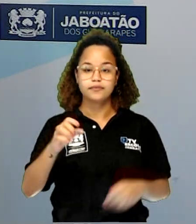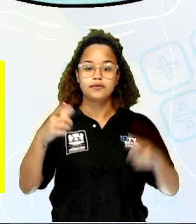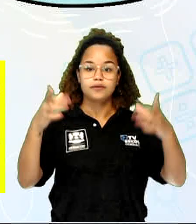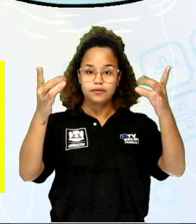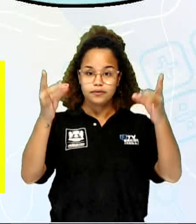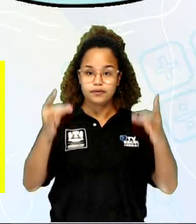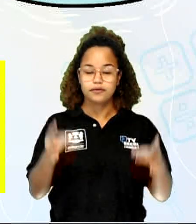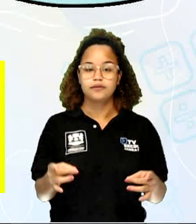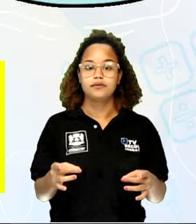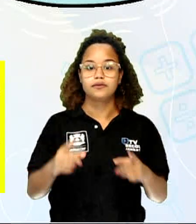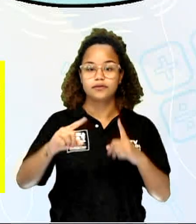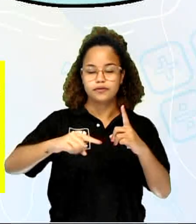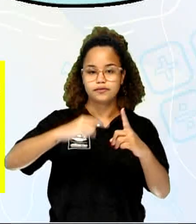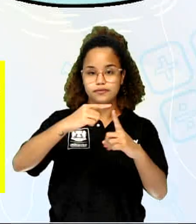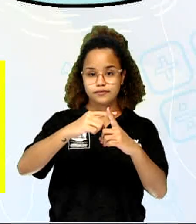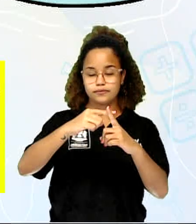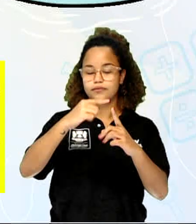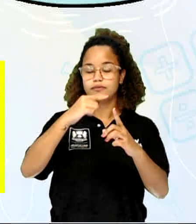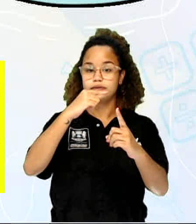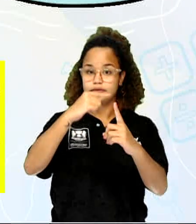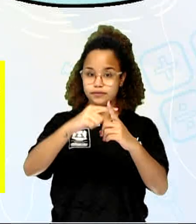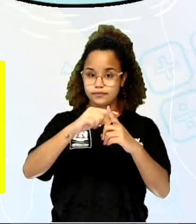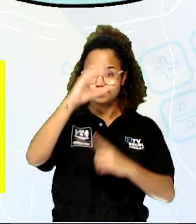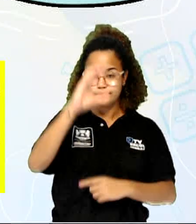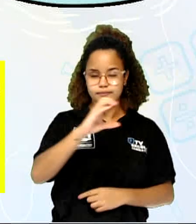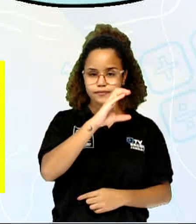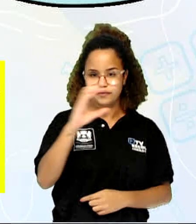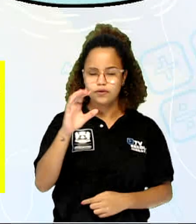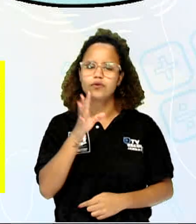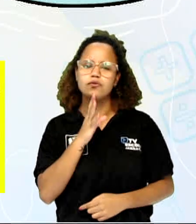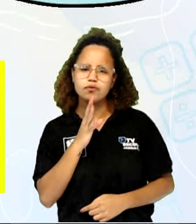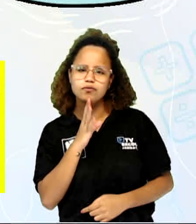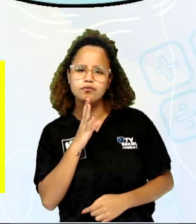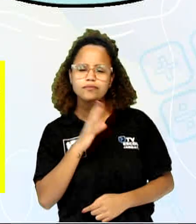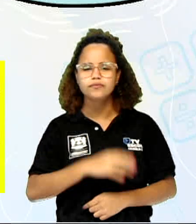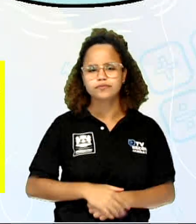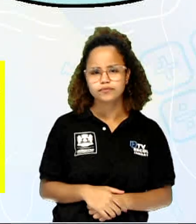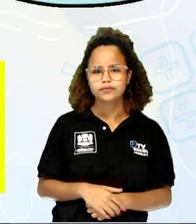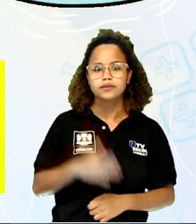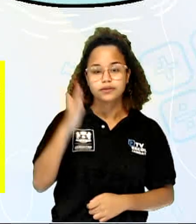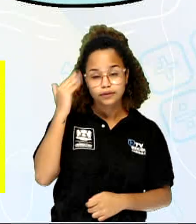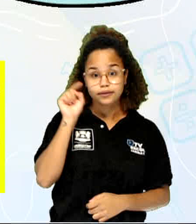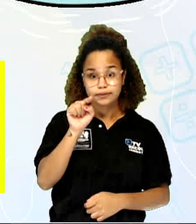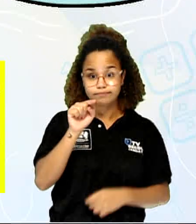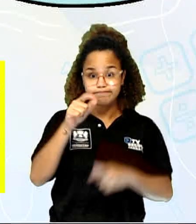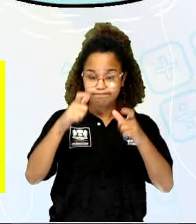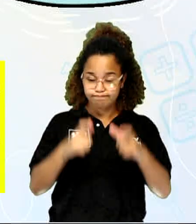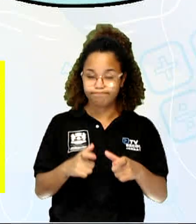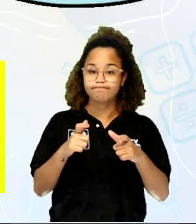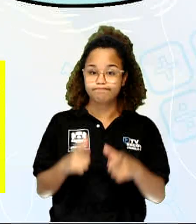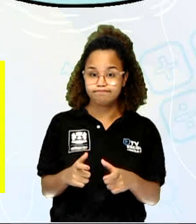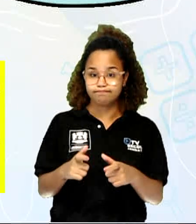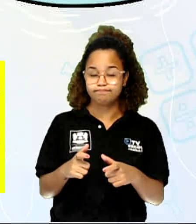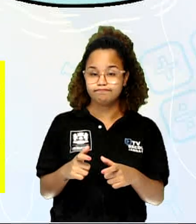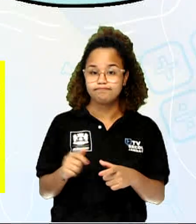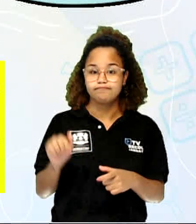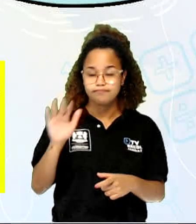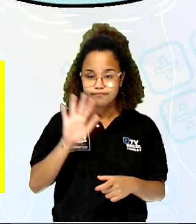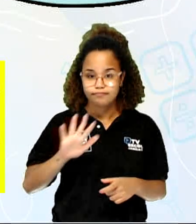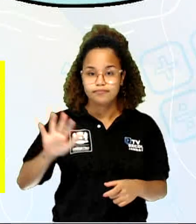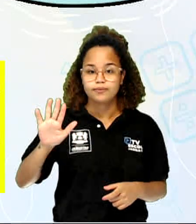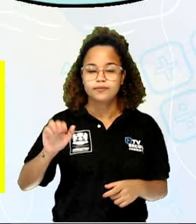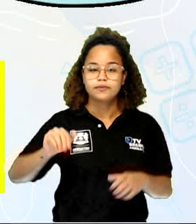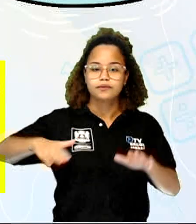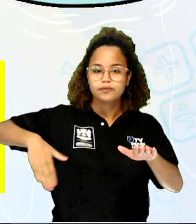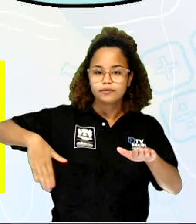aí, ó, a Igrejinha de Piedade. Quem conhece? Tá? Saibam que esse trecho da Praia de Piedade,